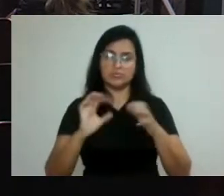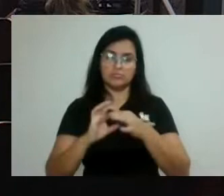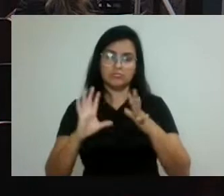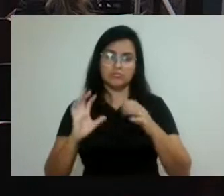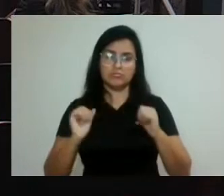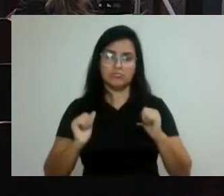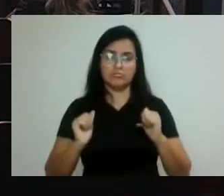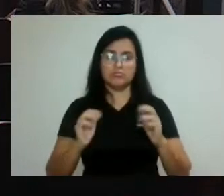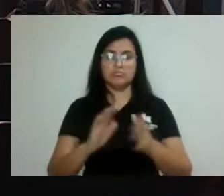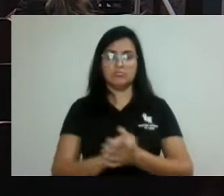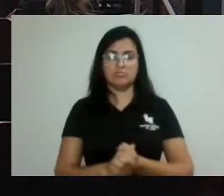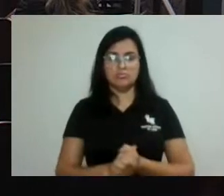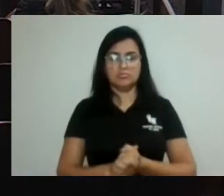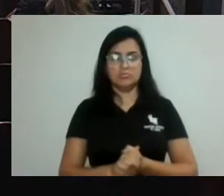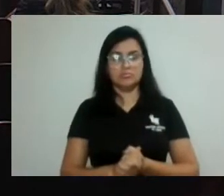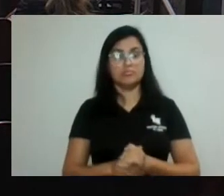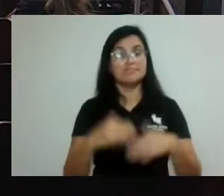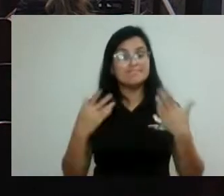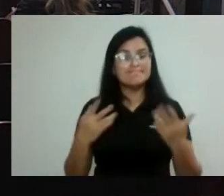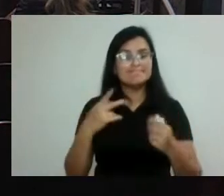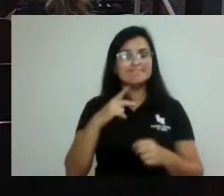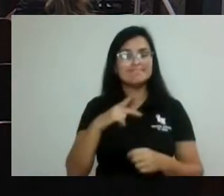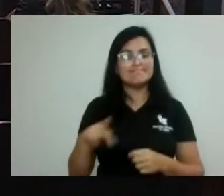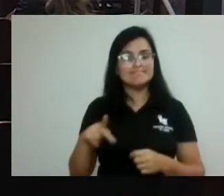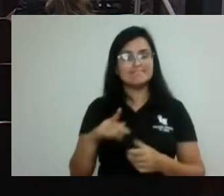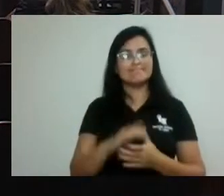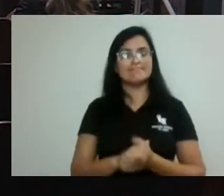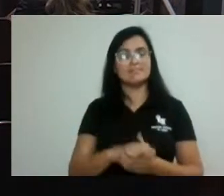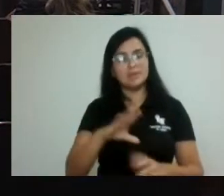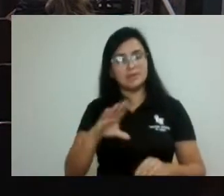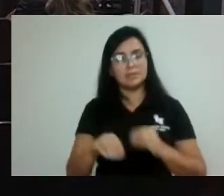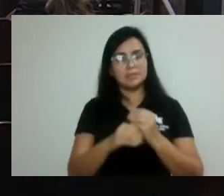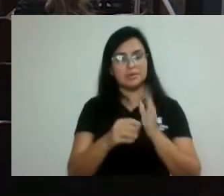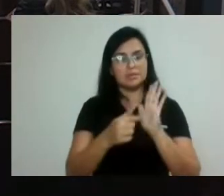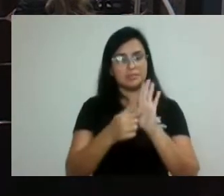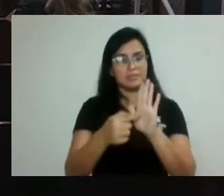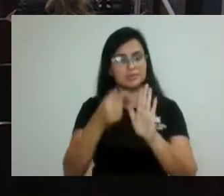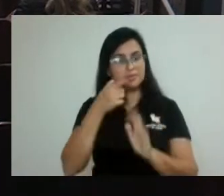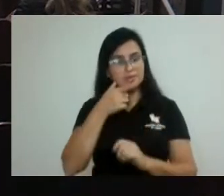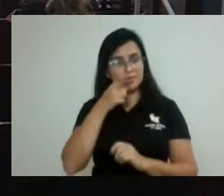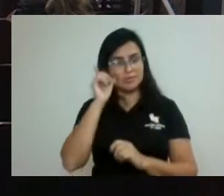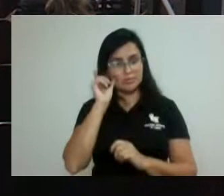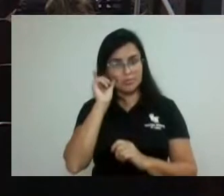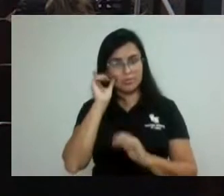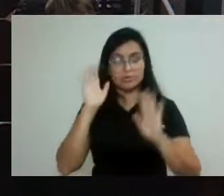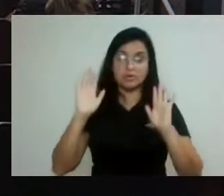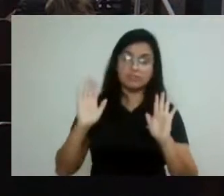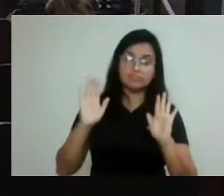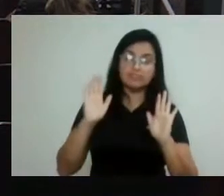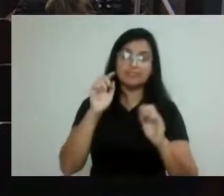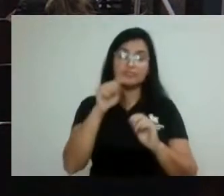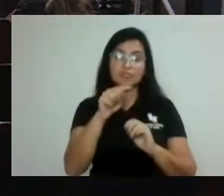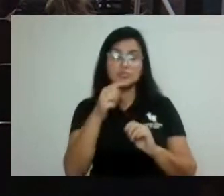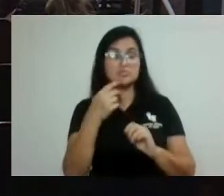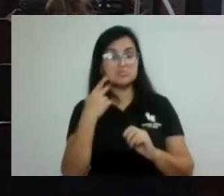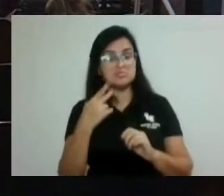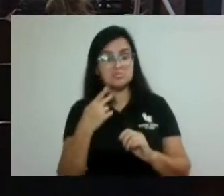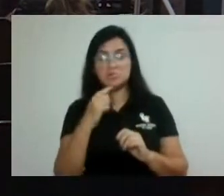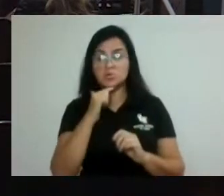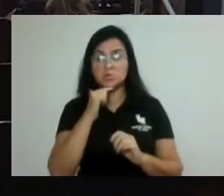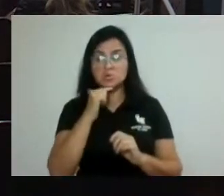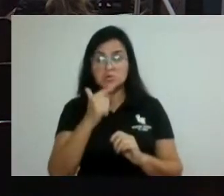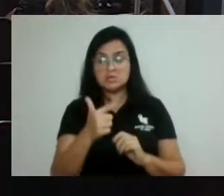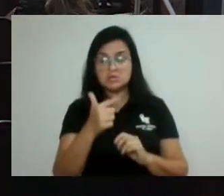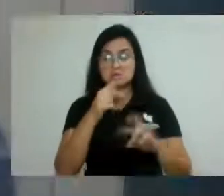Então, presidente, as emendas foram apresentadas ontem. Não sei, o vereador não deve ter tempo de verificar. Só foi feita uma questão de